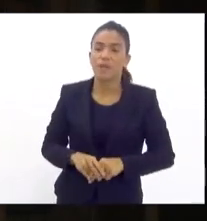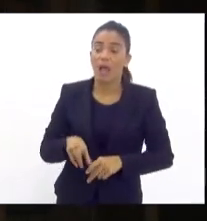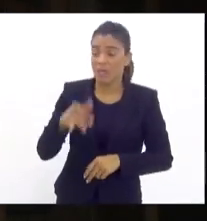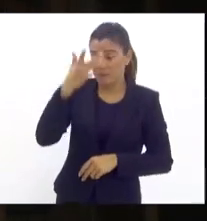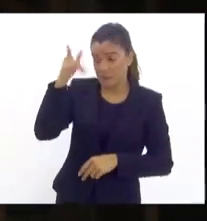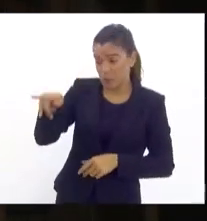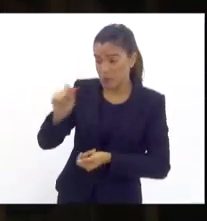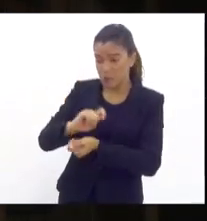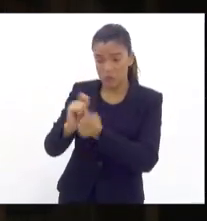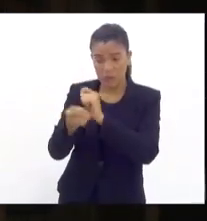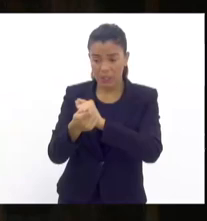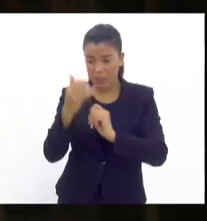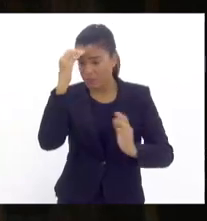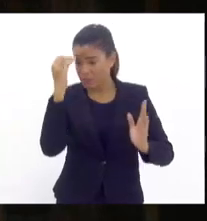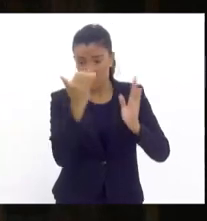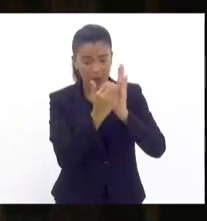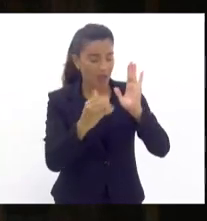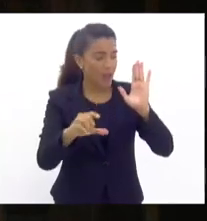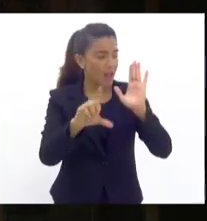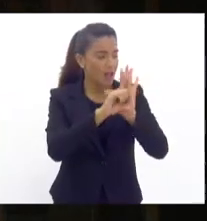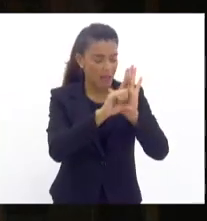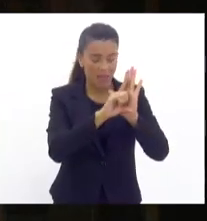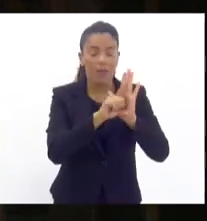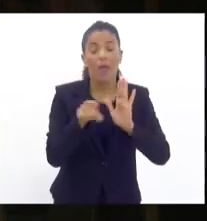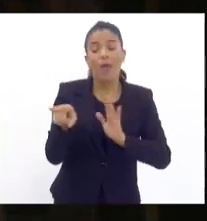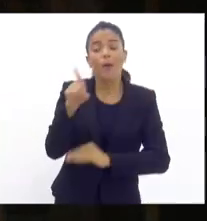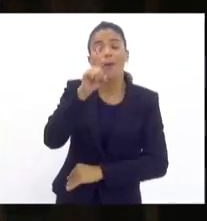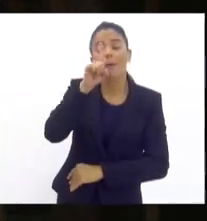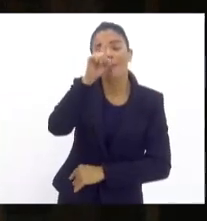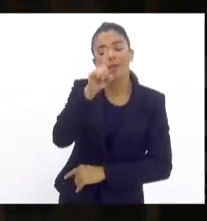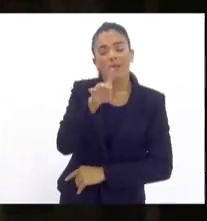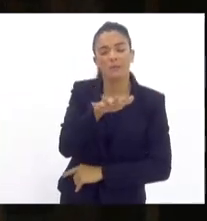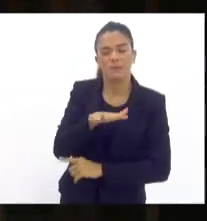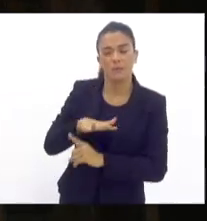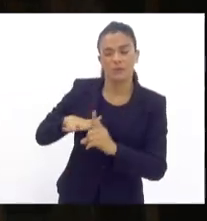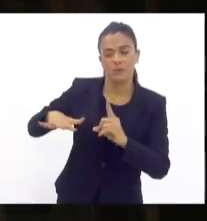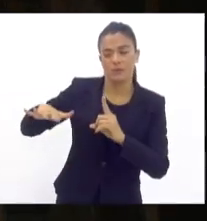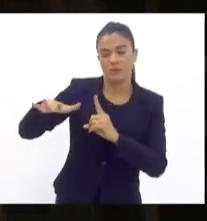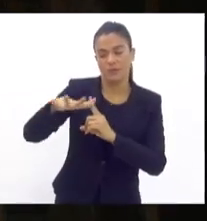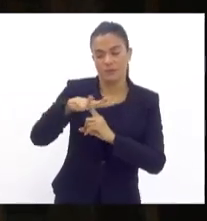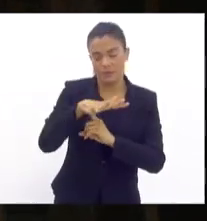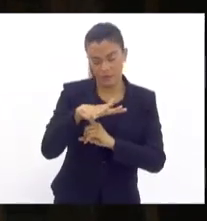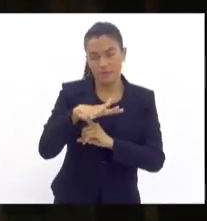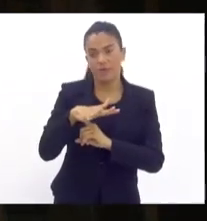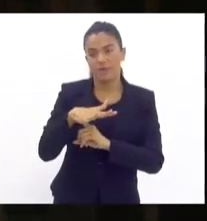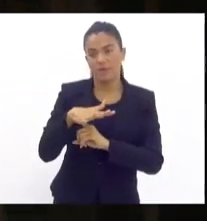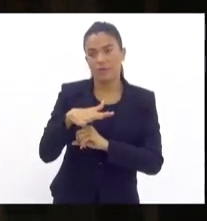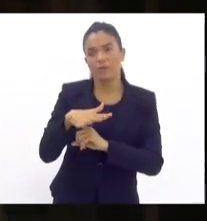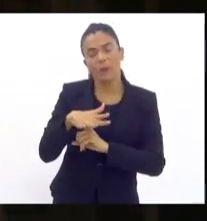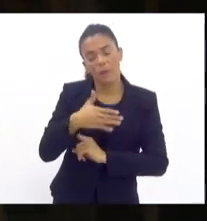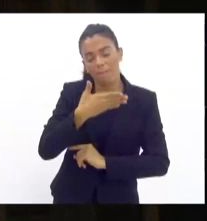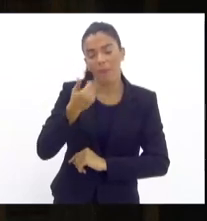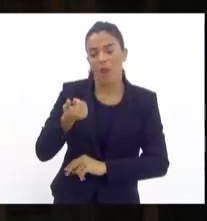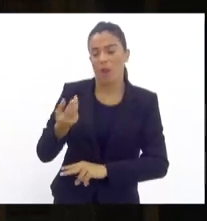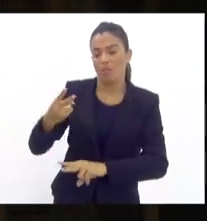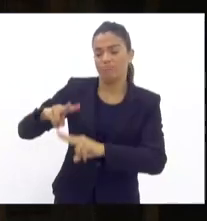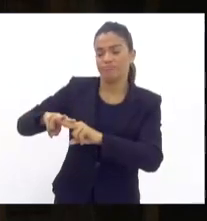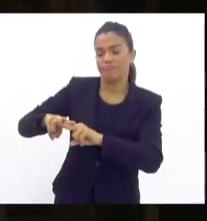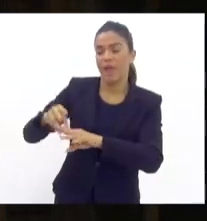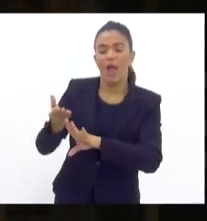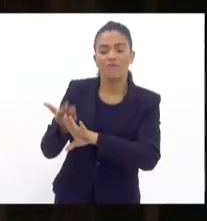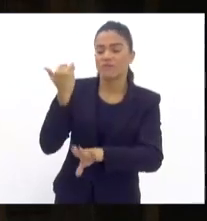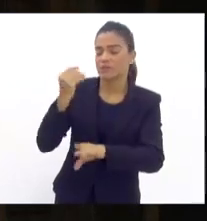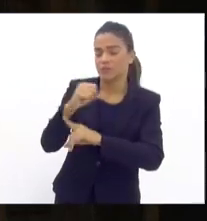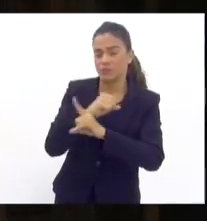às leis e que é um perigo para a sociedade, a sua liberdade, para que seja restringido do convívio social,